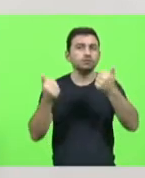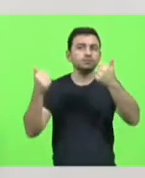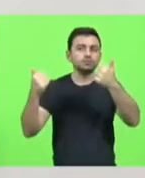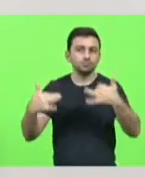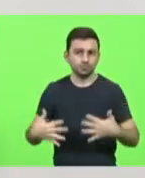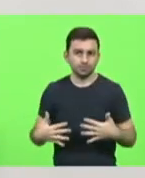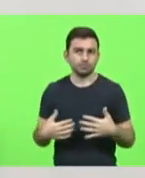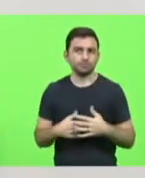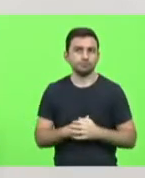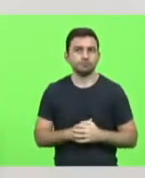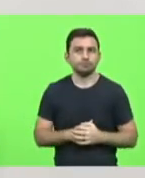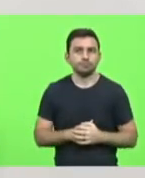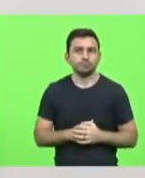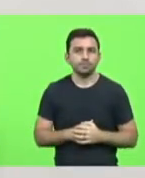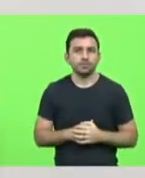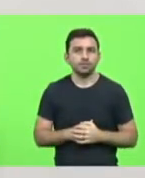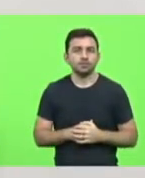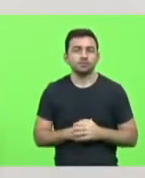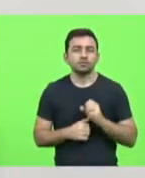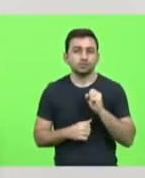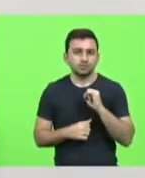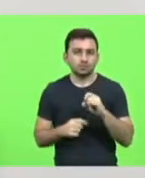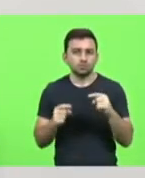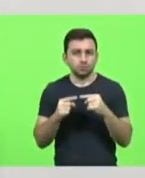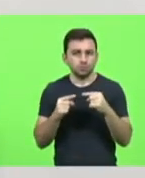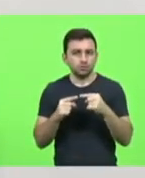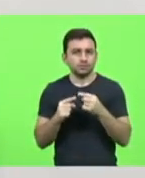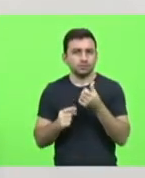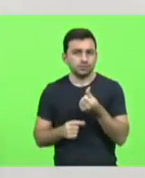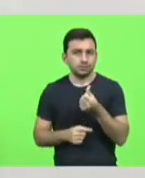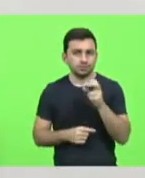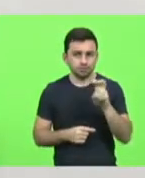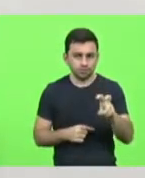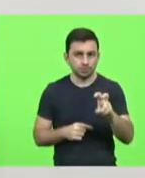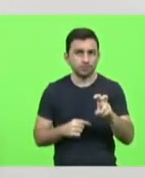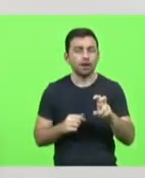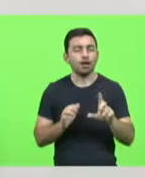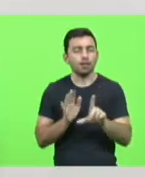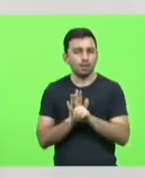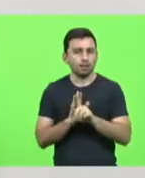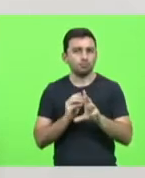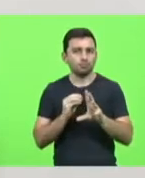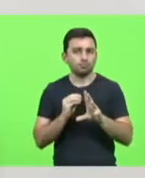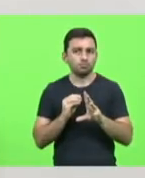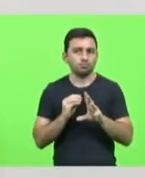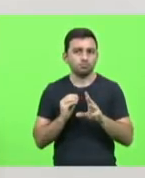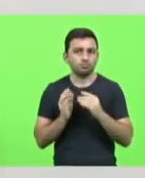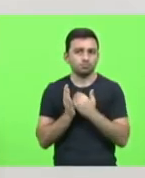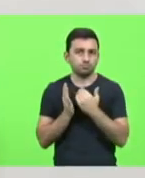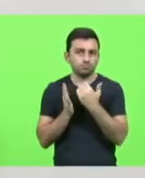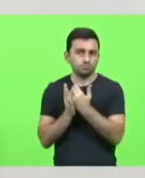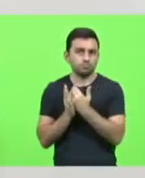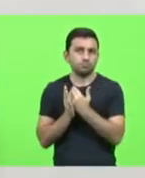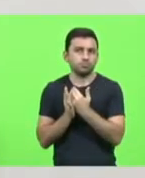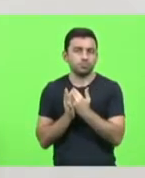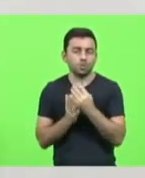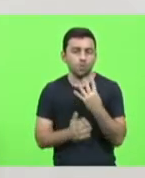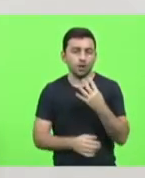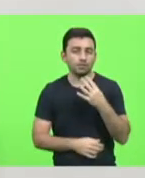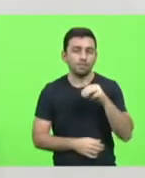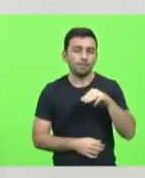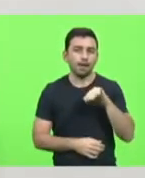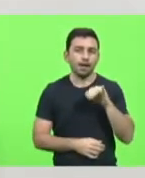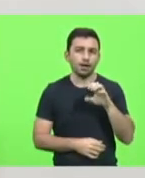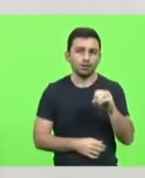artigo 8º, na hipótese que se trata o artigo 65 da Lei Complementar nº 101, de 4 de maio de